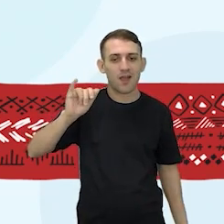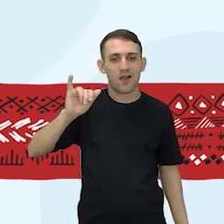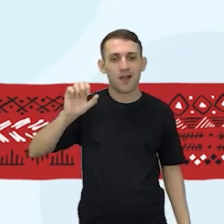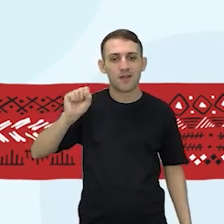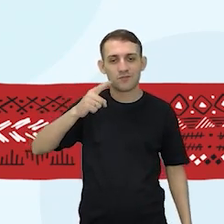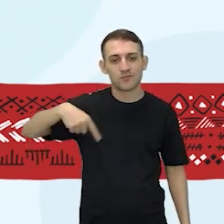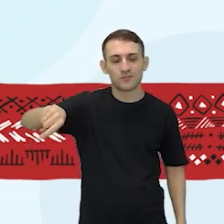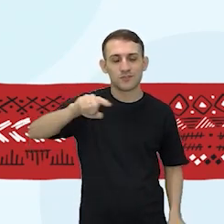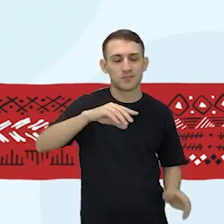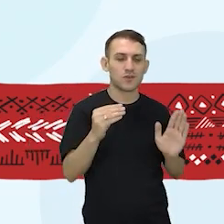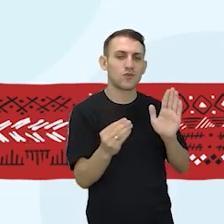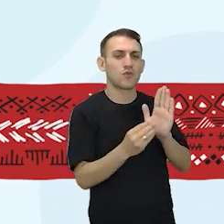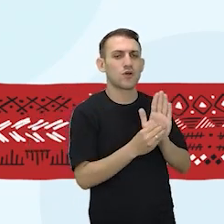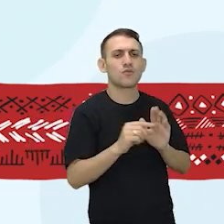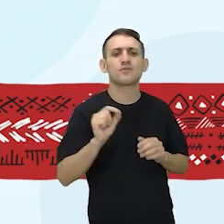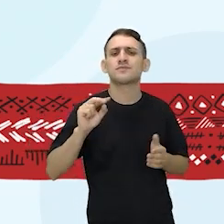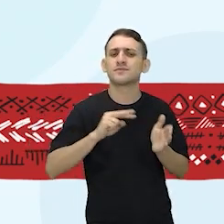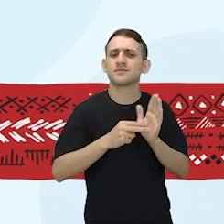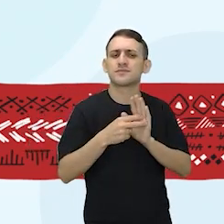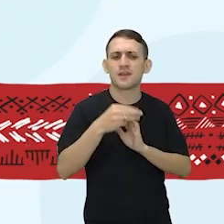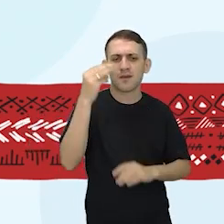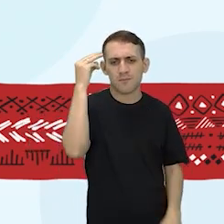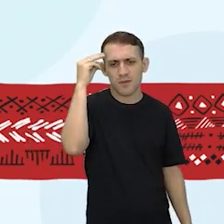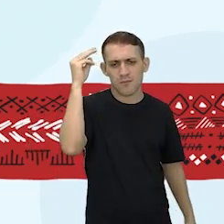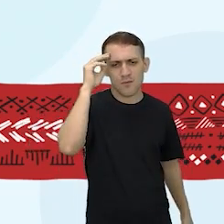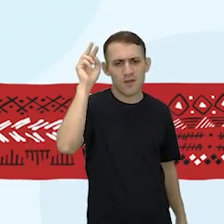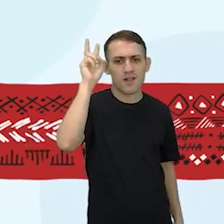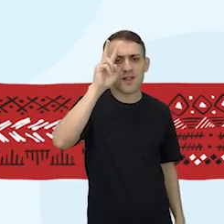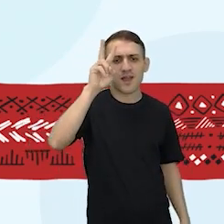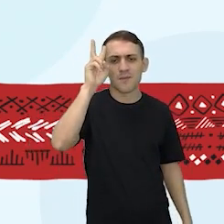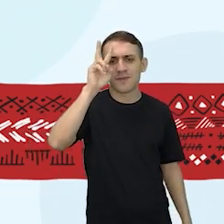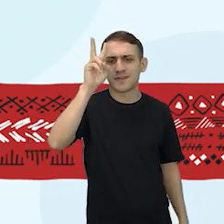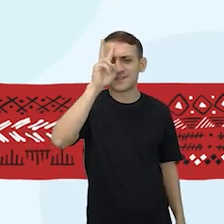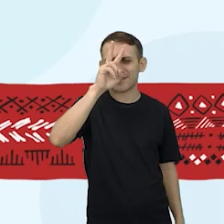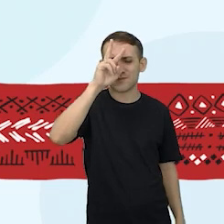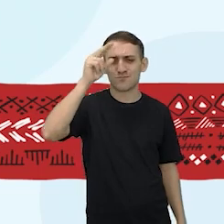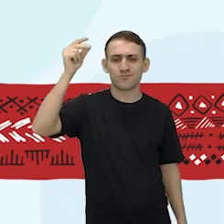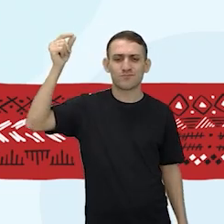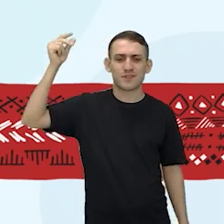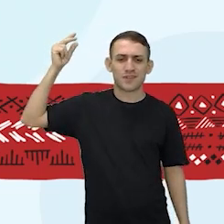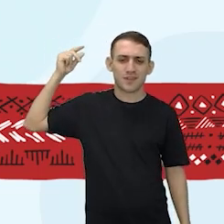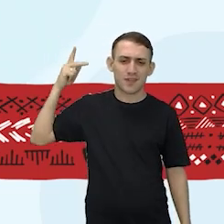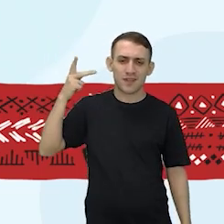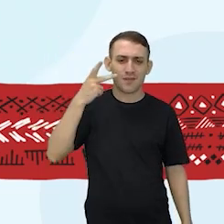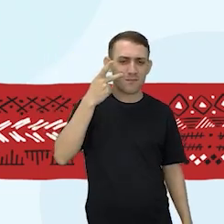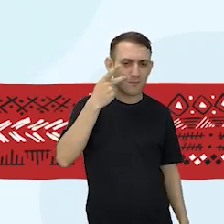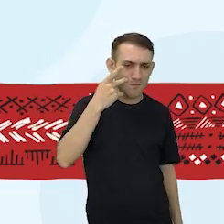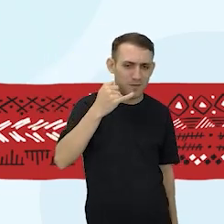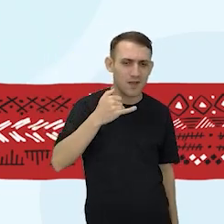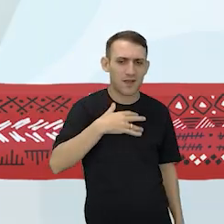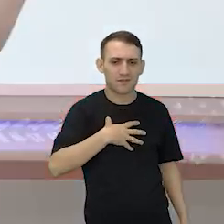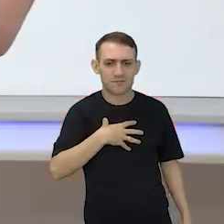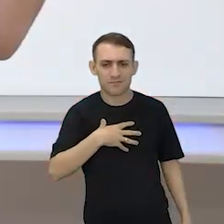colocar. O eram as memórias? Lembra aquelas histórias passadas? De pai para filho, que os avós